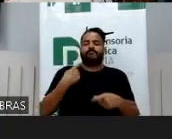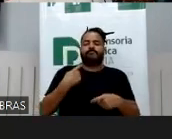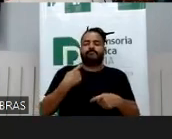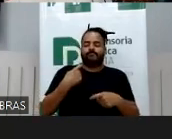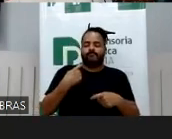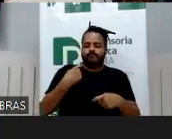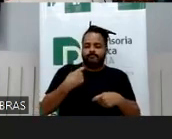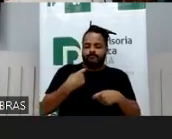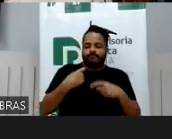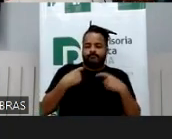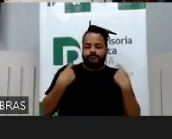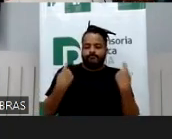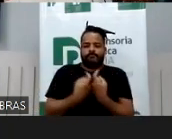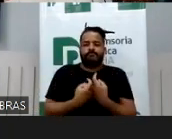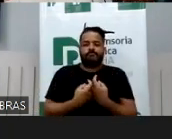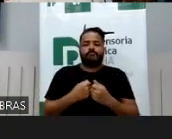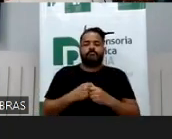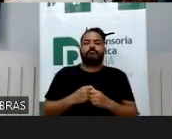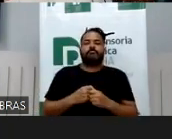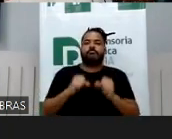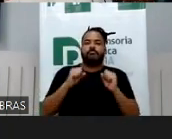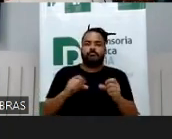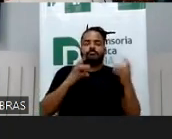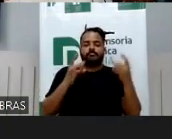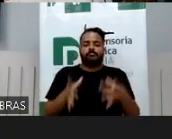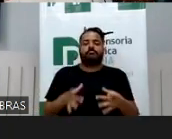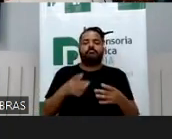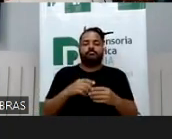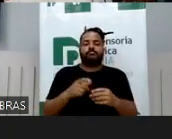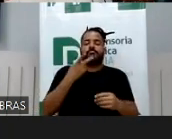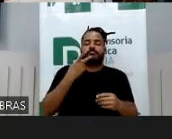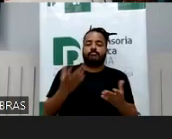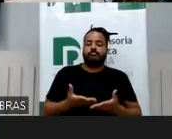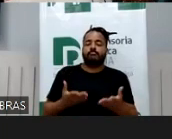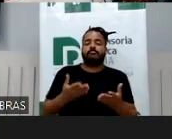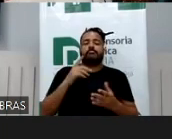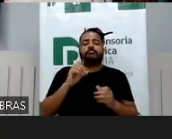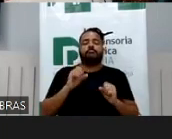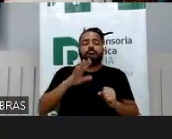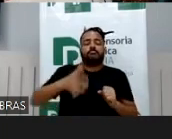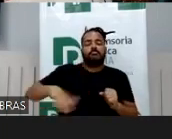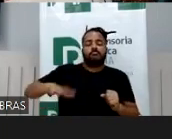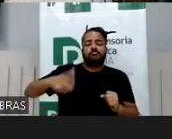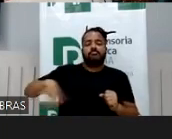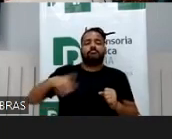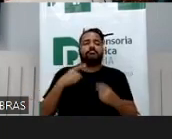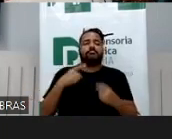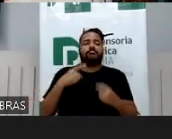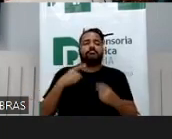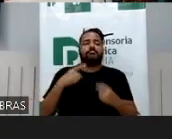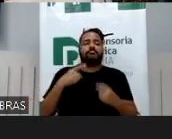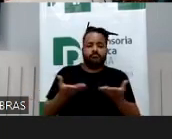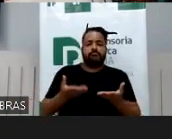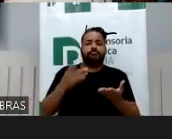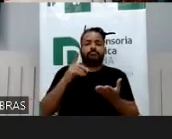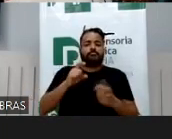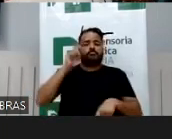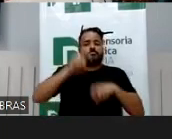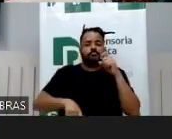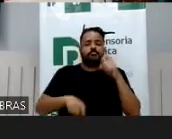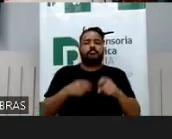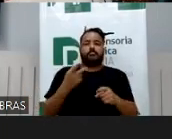Então, do abandono digital pode decorrer, né? Crimes relacionados à pedofilia, à importunação, ao abuso, ao estupro,